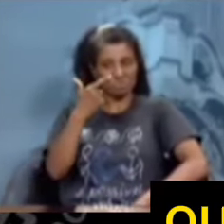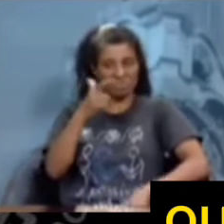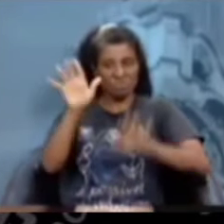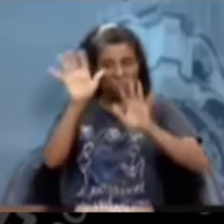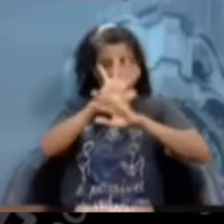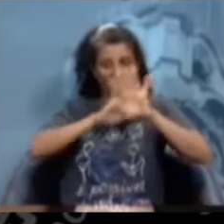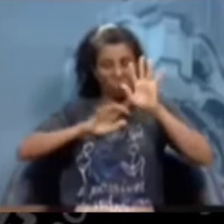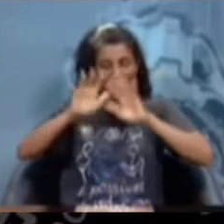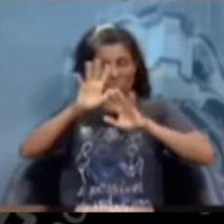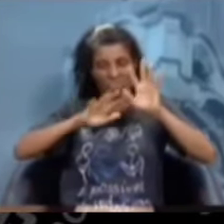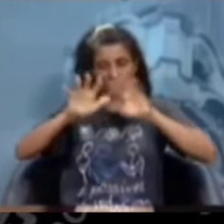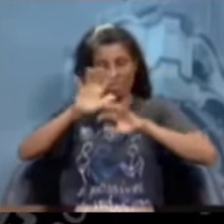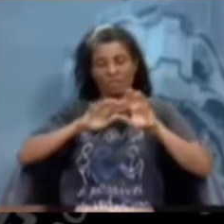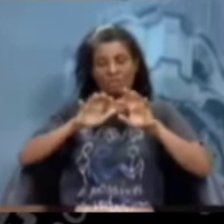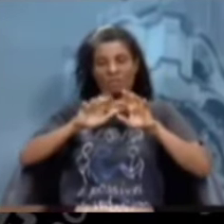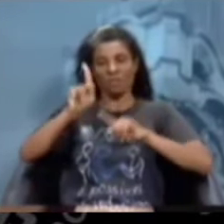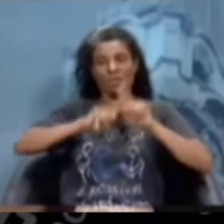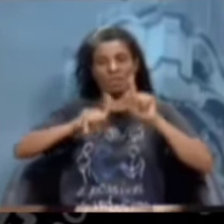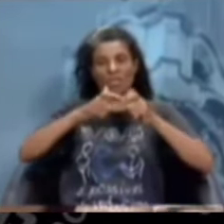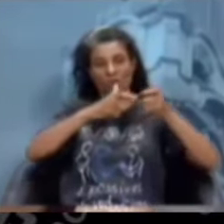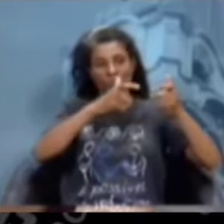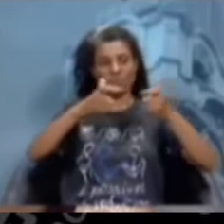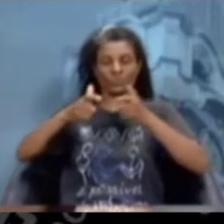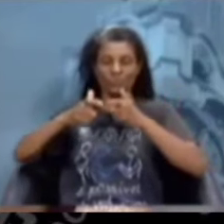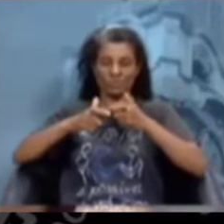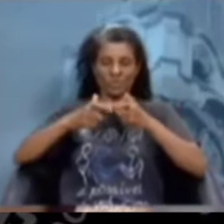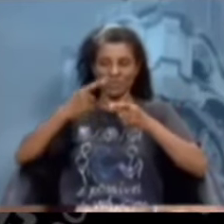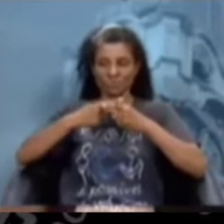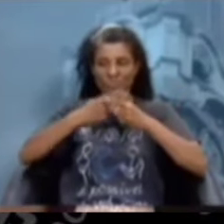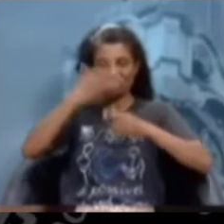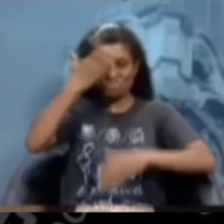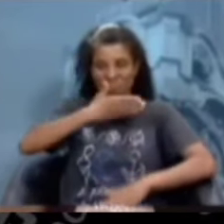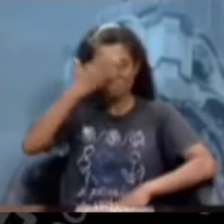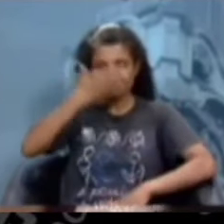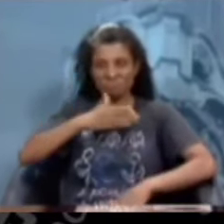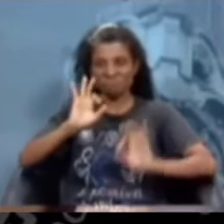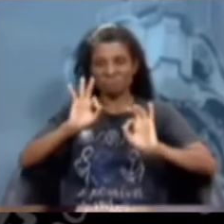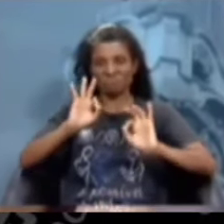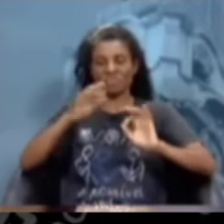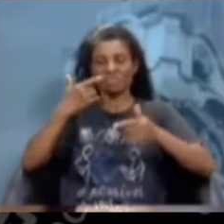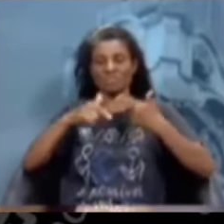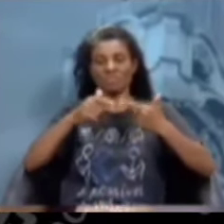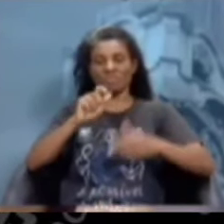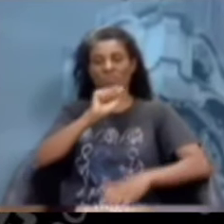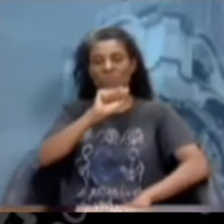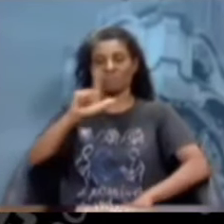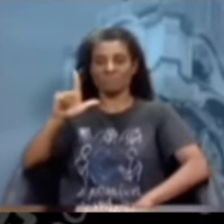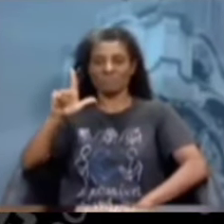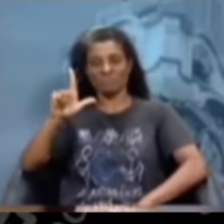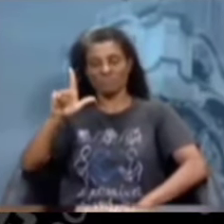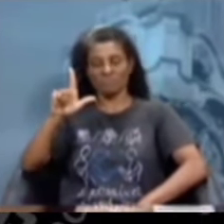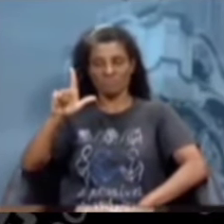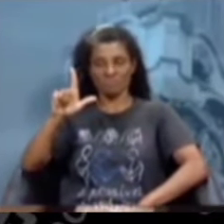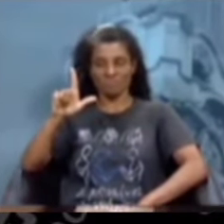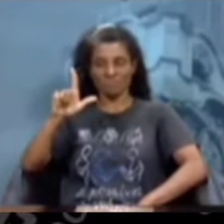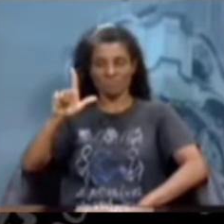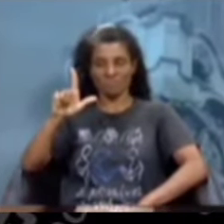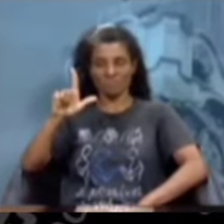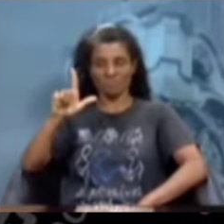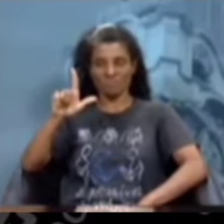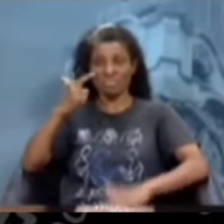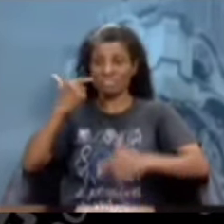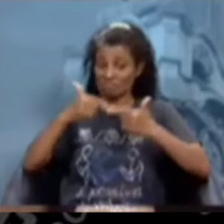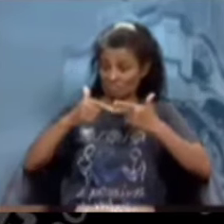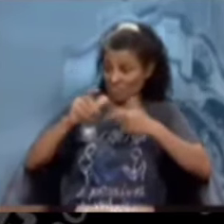Carris fantasma, bom, em algum lugar ele tem que ser fantasma, que atua lá em Alvorada, atua em